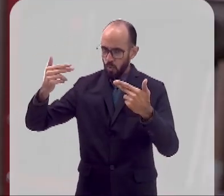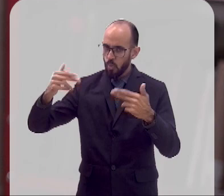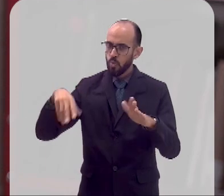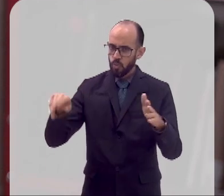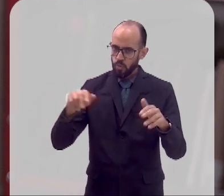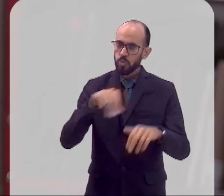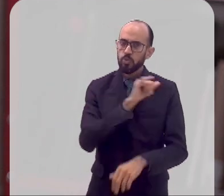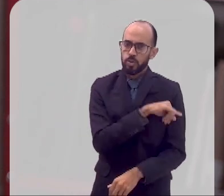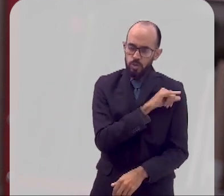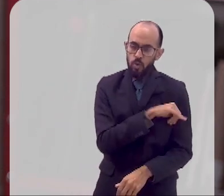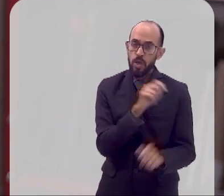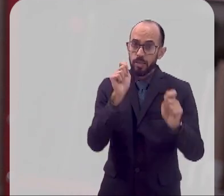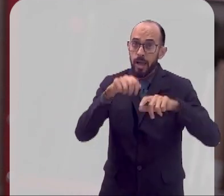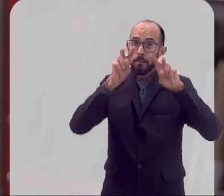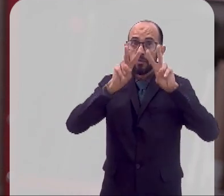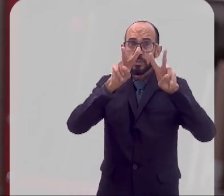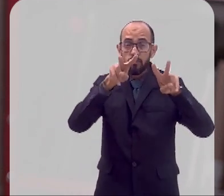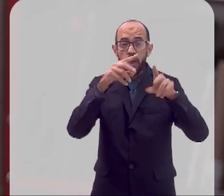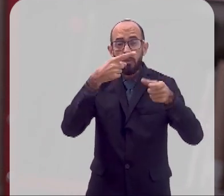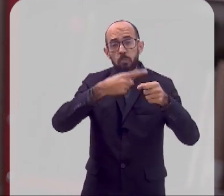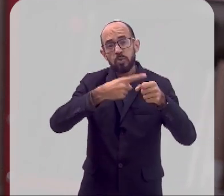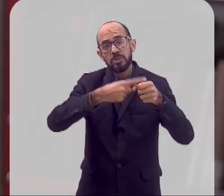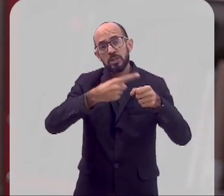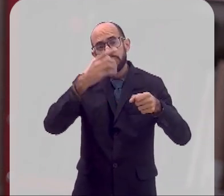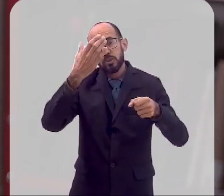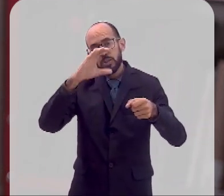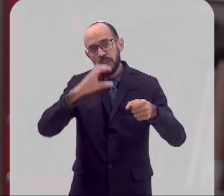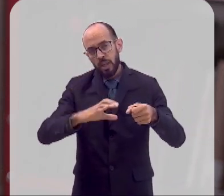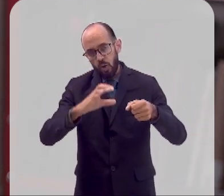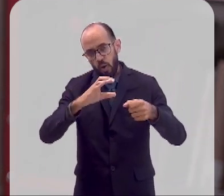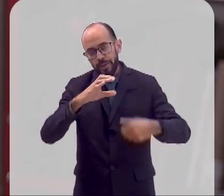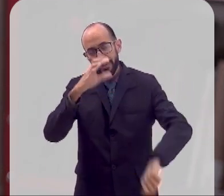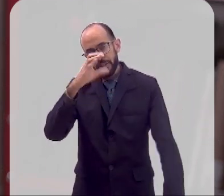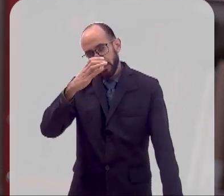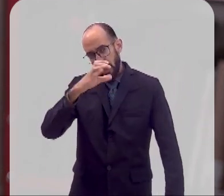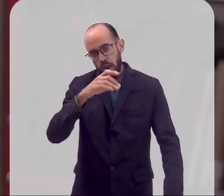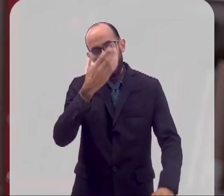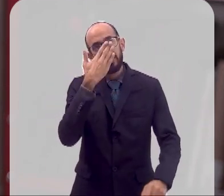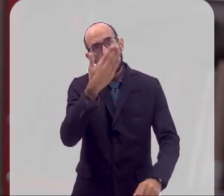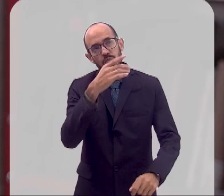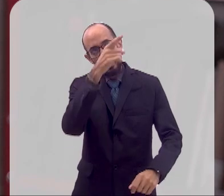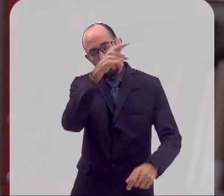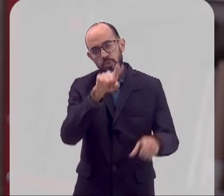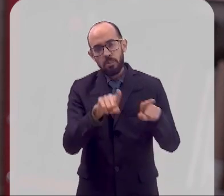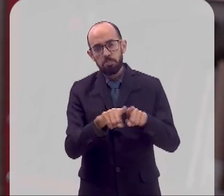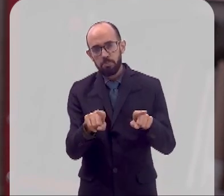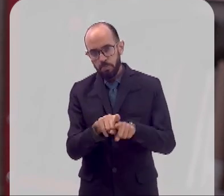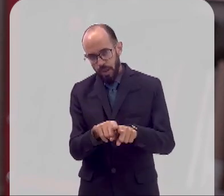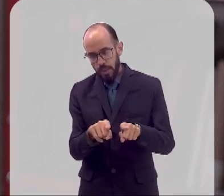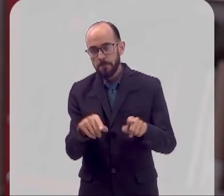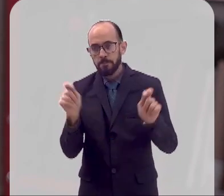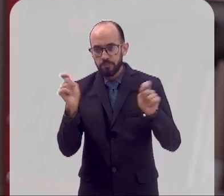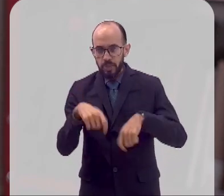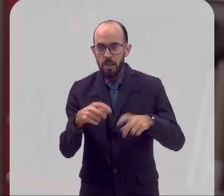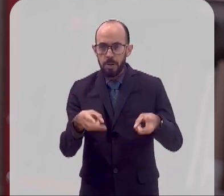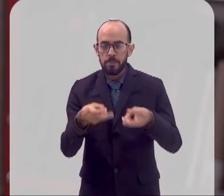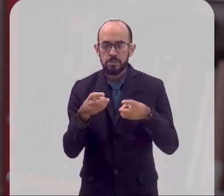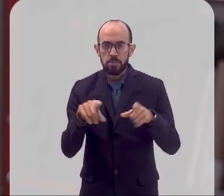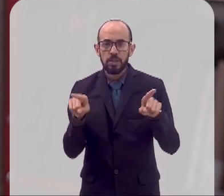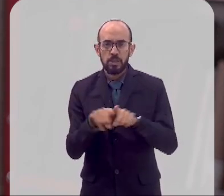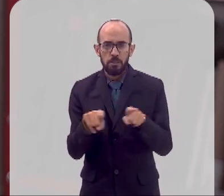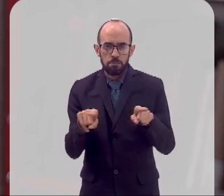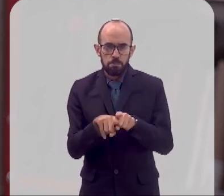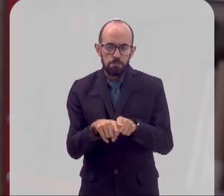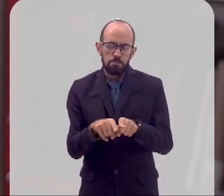parte de Niterói, né? Porque está logo ali em frente à Baía de Guanabara. E você consegue visualizar realmente